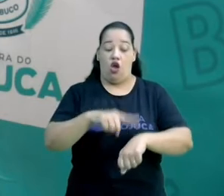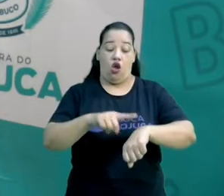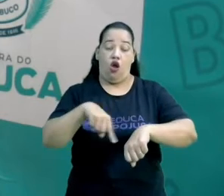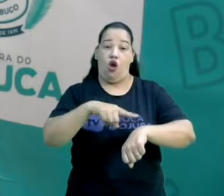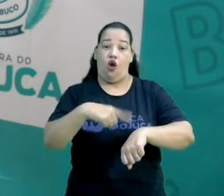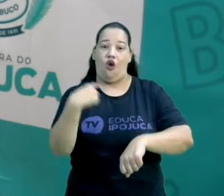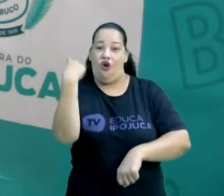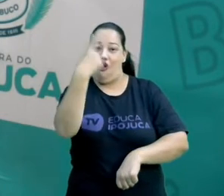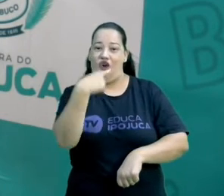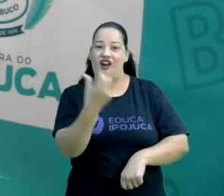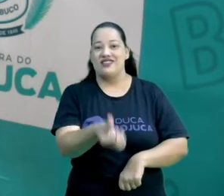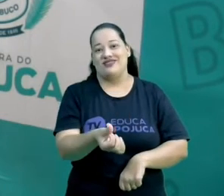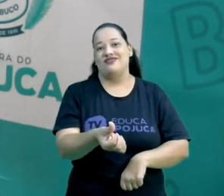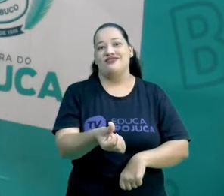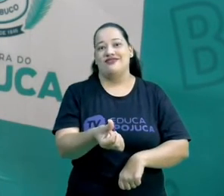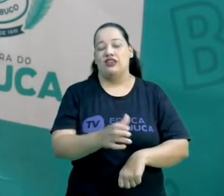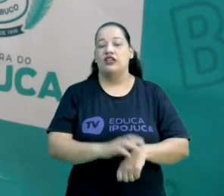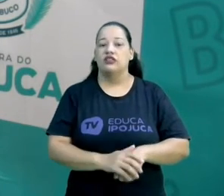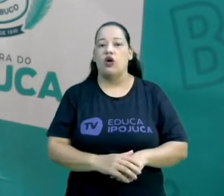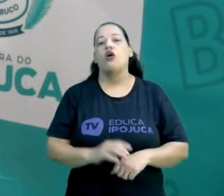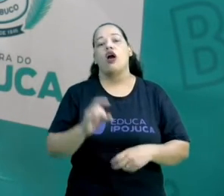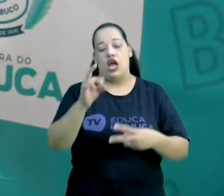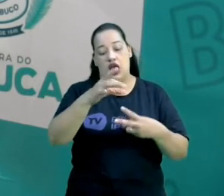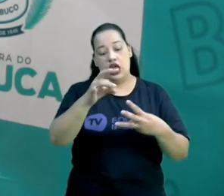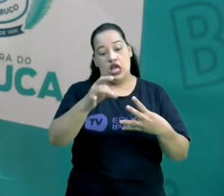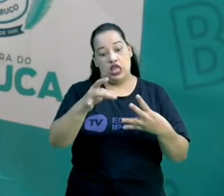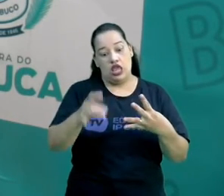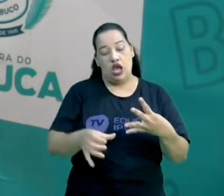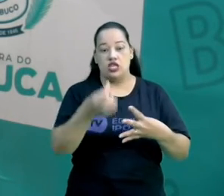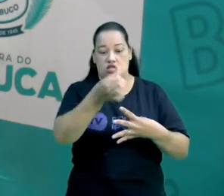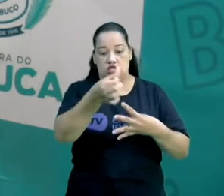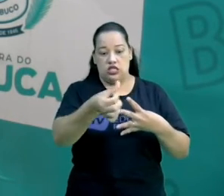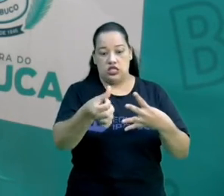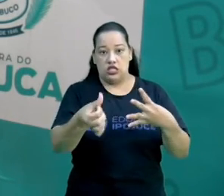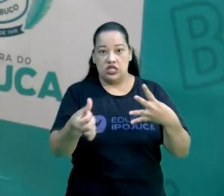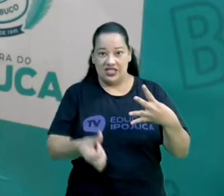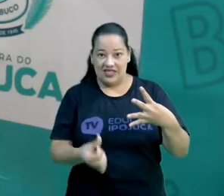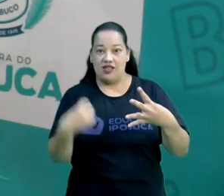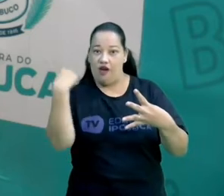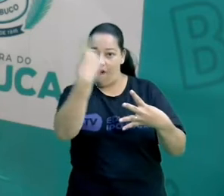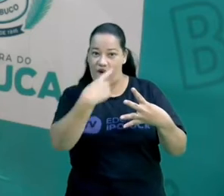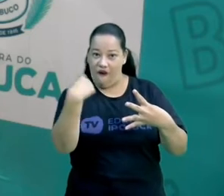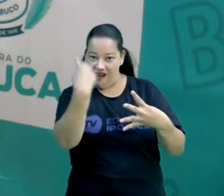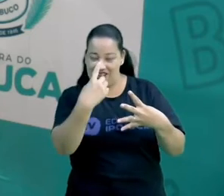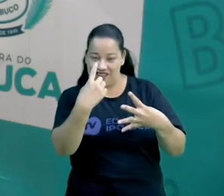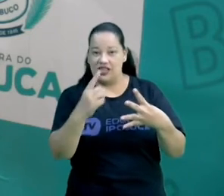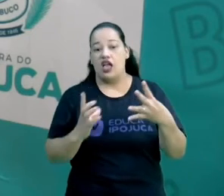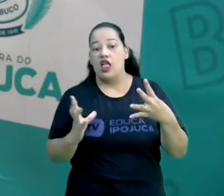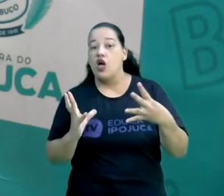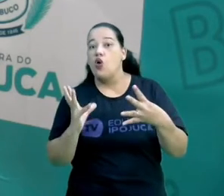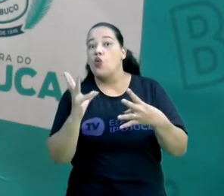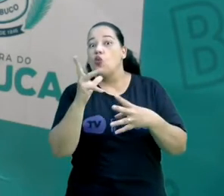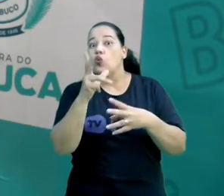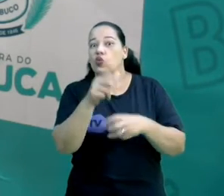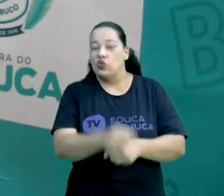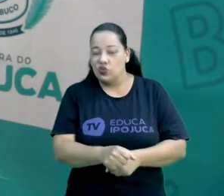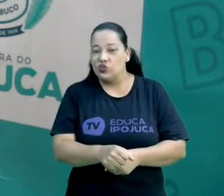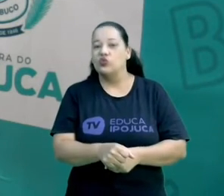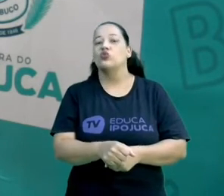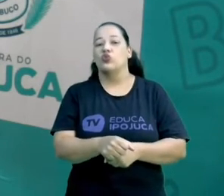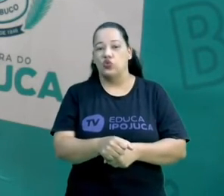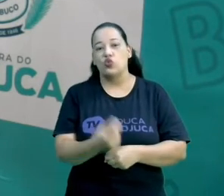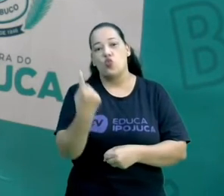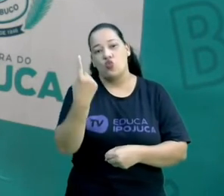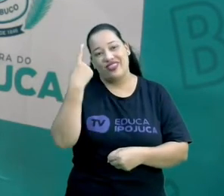Cada ano se guarda 6 horas, que então é disponibilizada no ano bissexto,